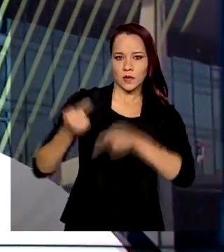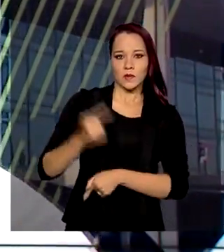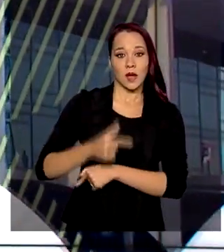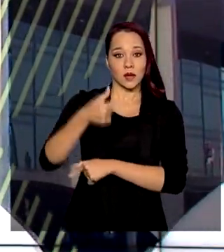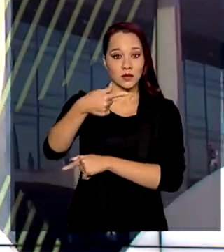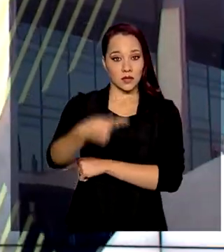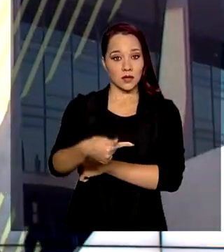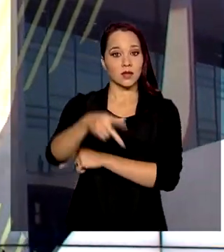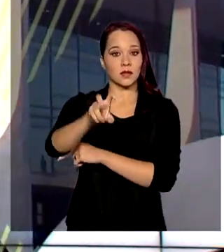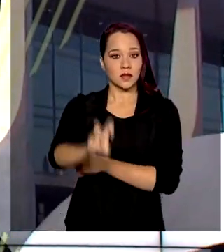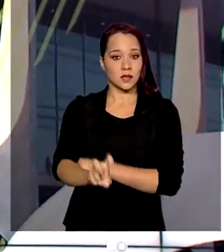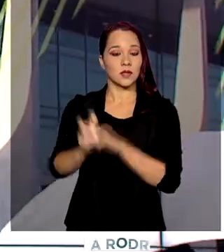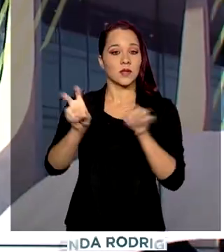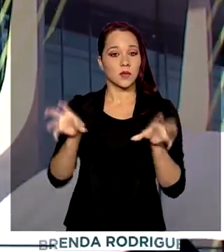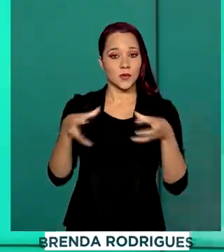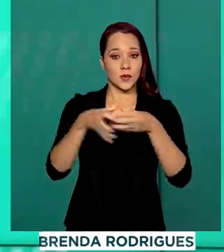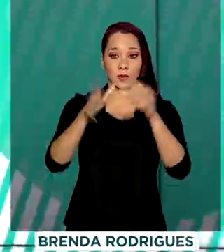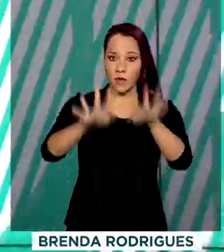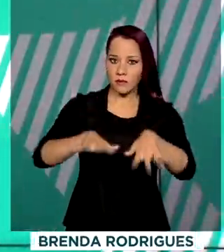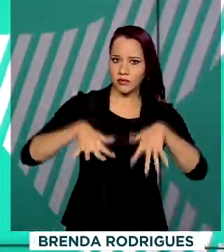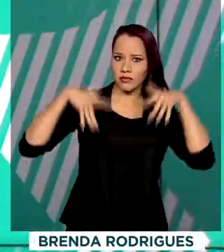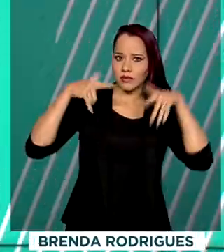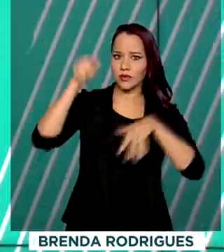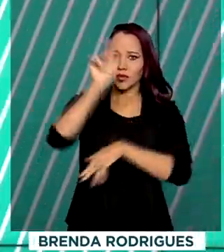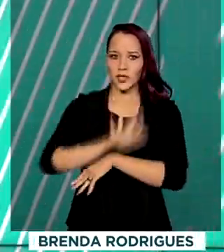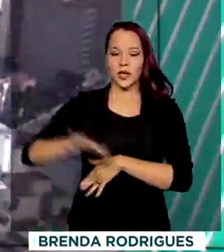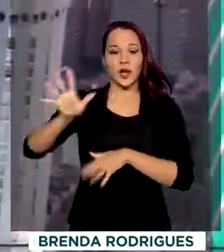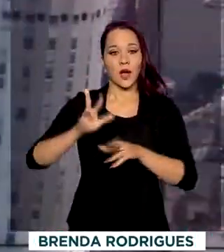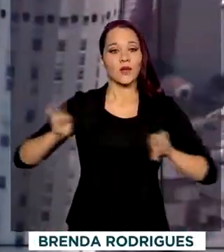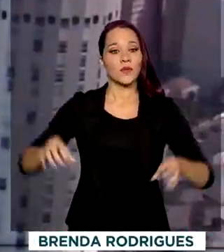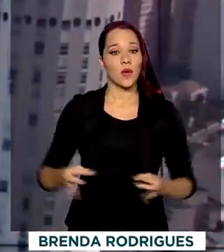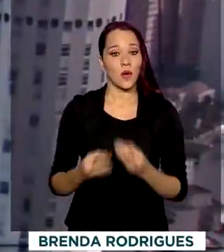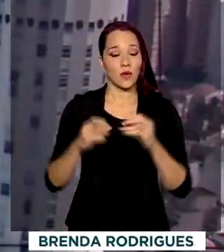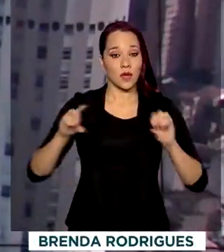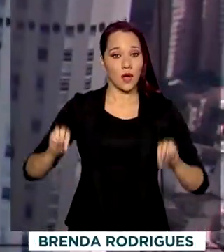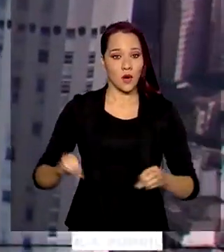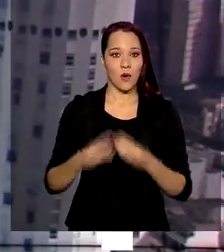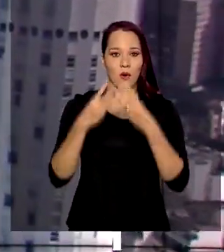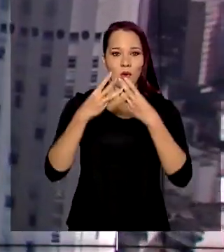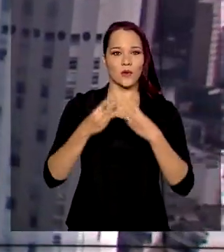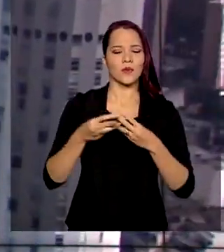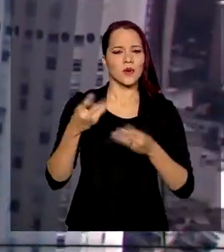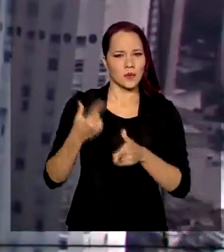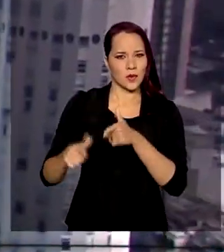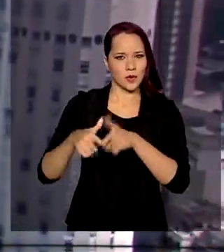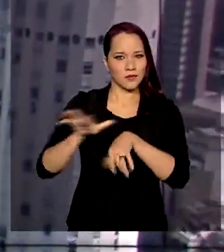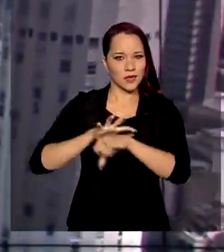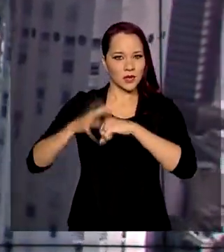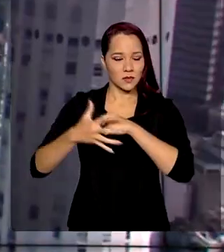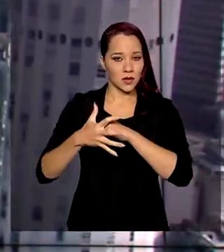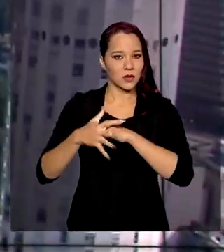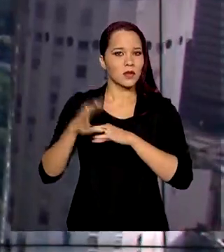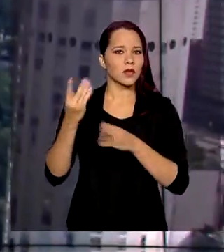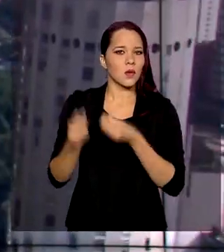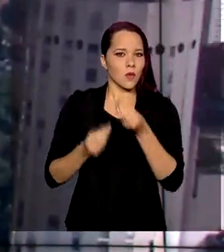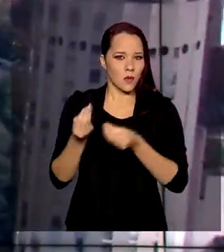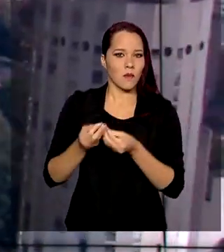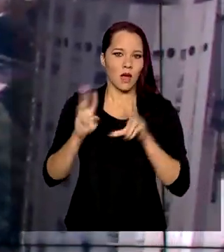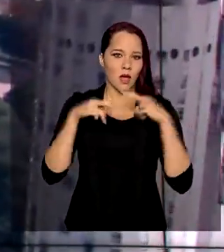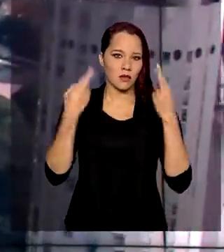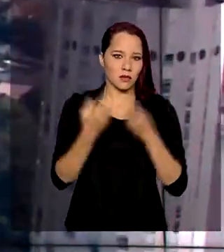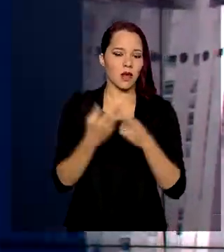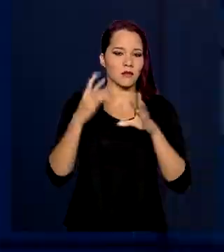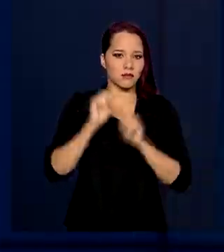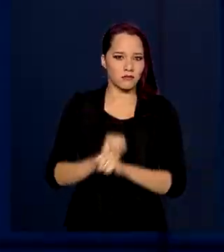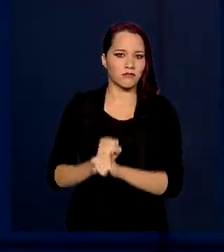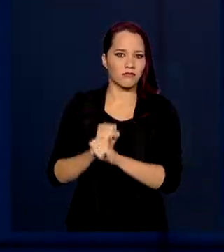75ª sessão da Assembleia Geral da ONU. Devido à pandemia, o encontro está sendo realizado de forma virtual e os